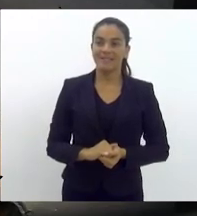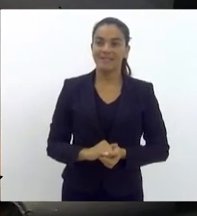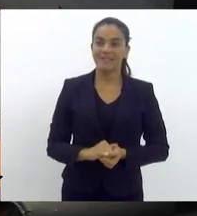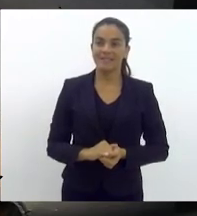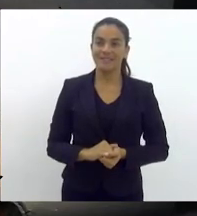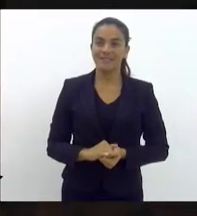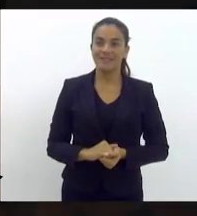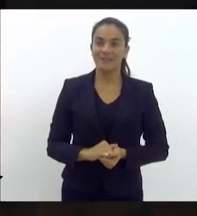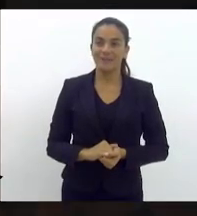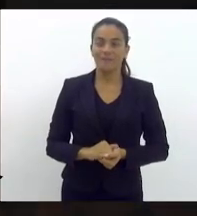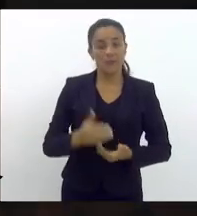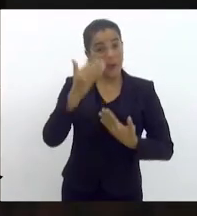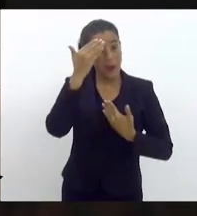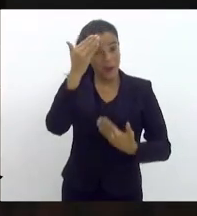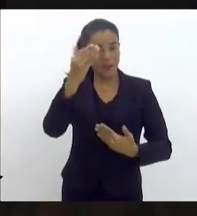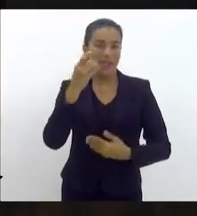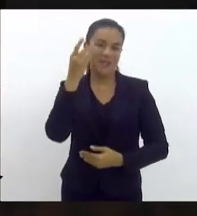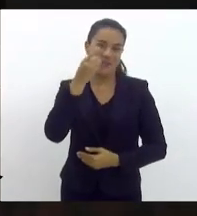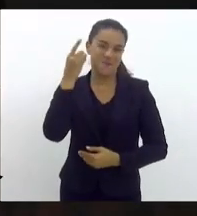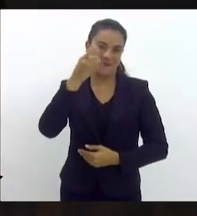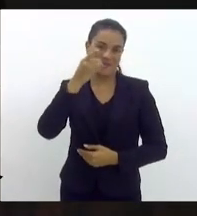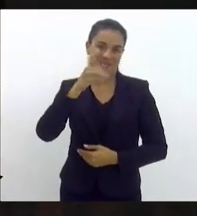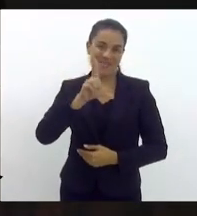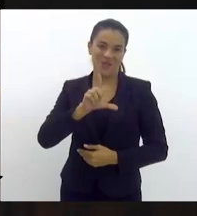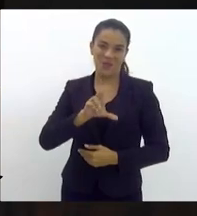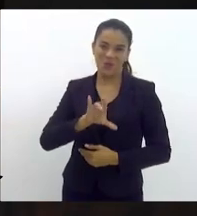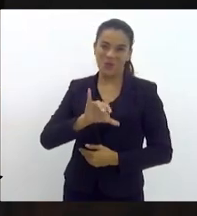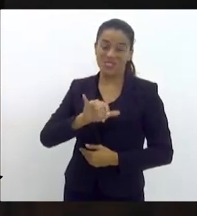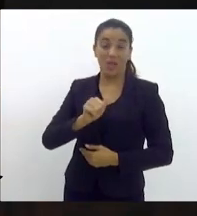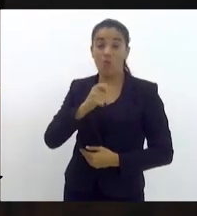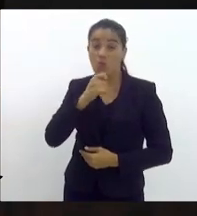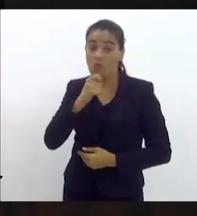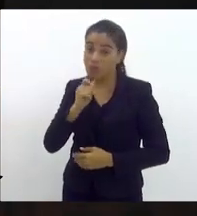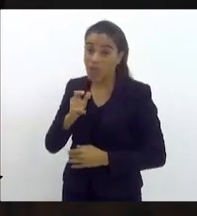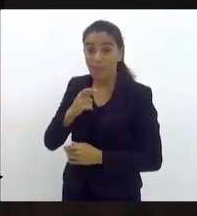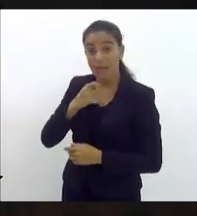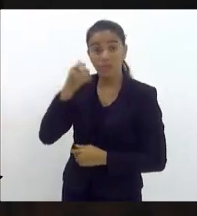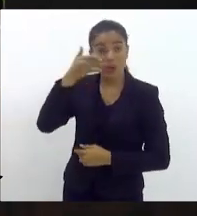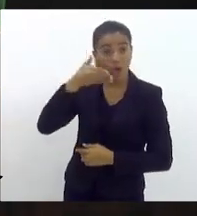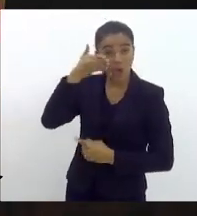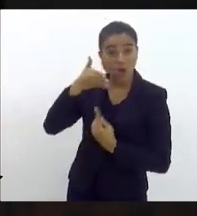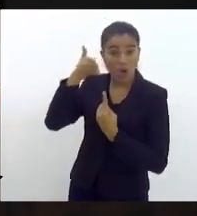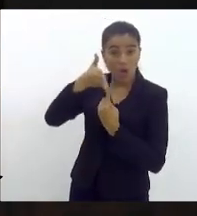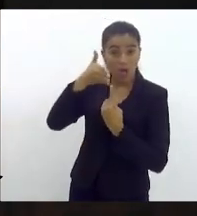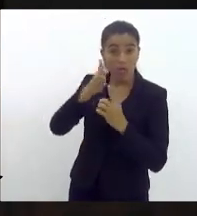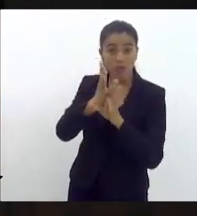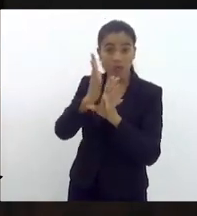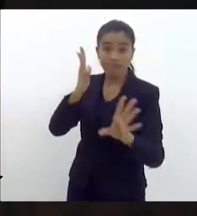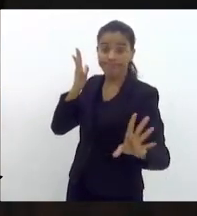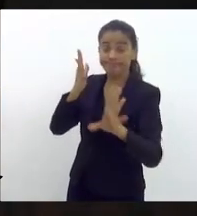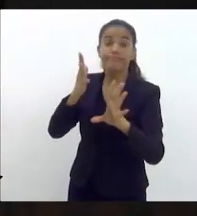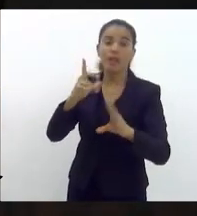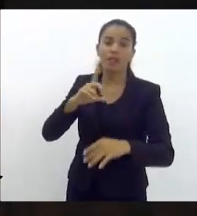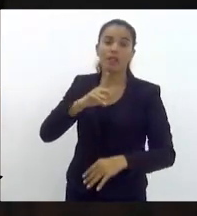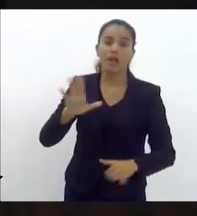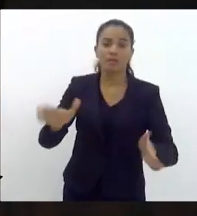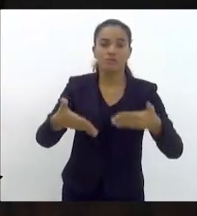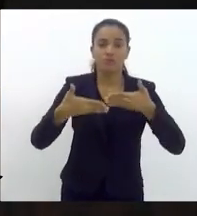Obrigado, deputado Lucinha. Em não havendo mais oradores inscritos, está